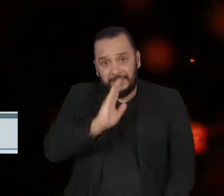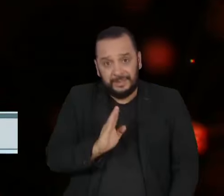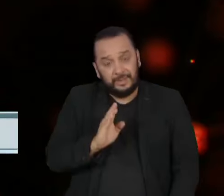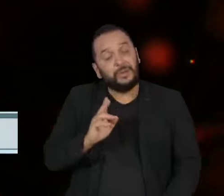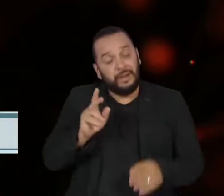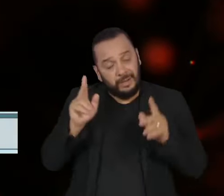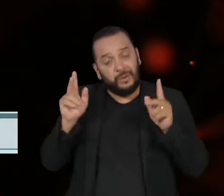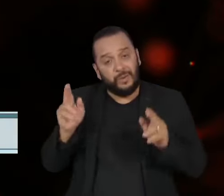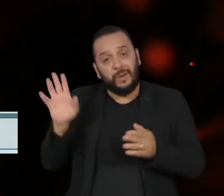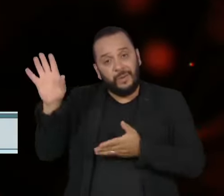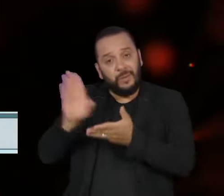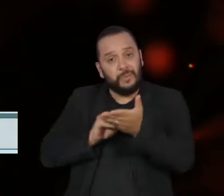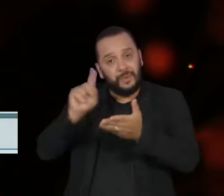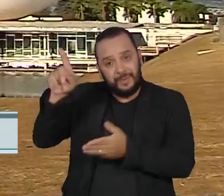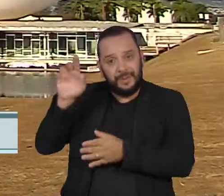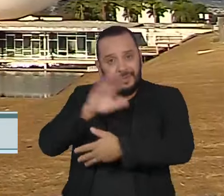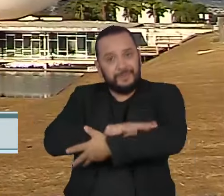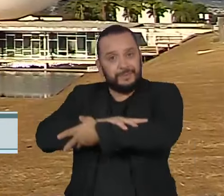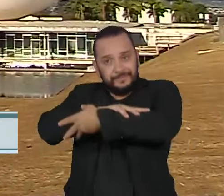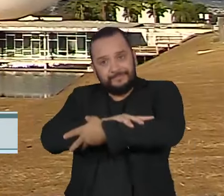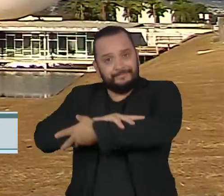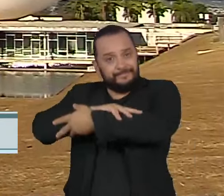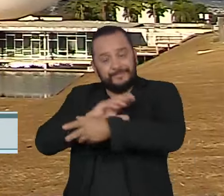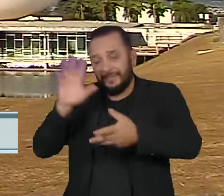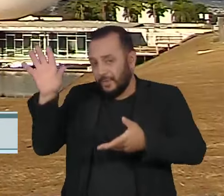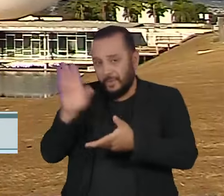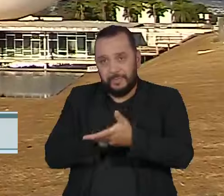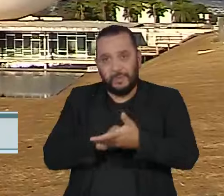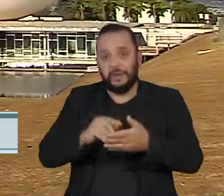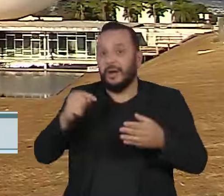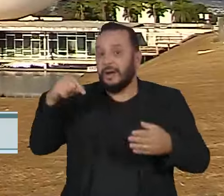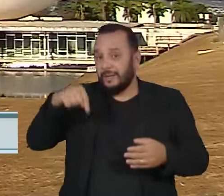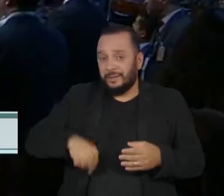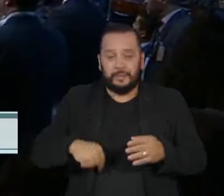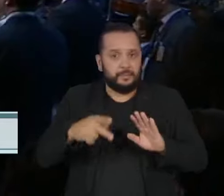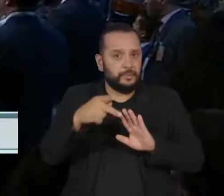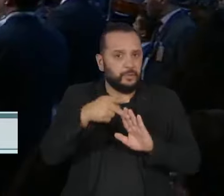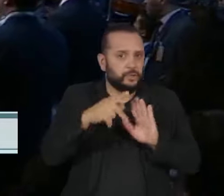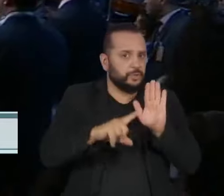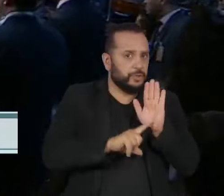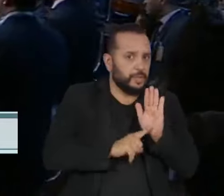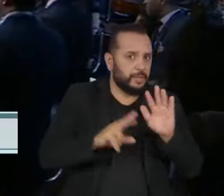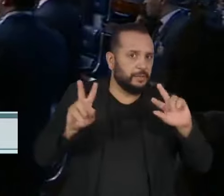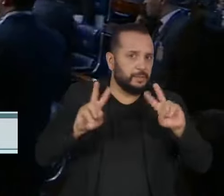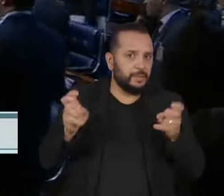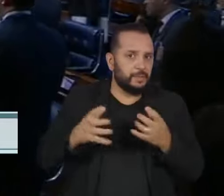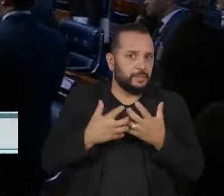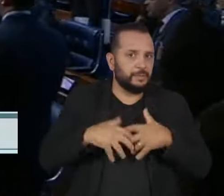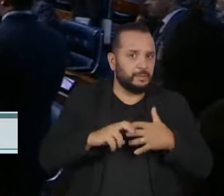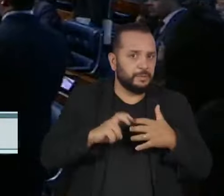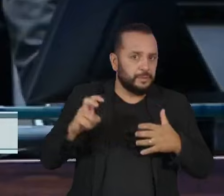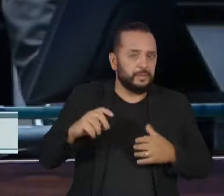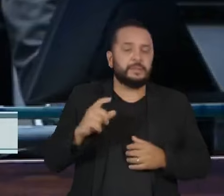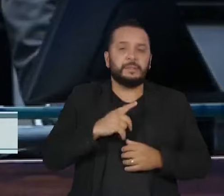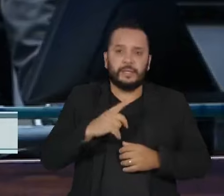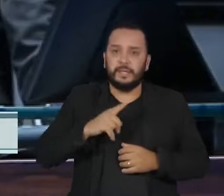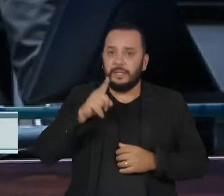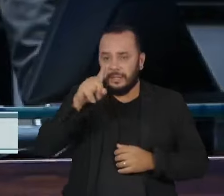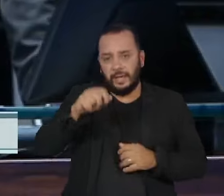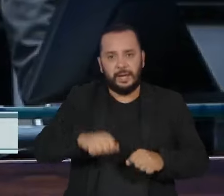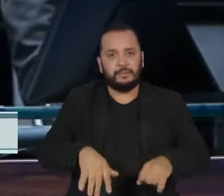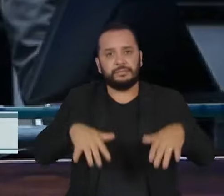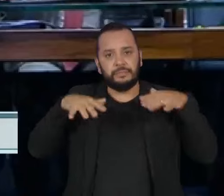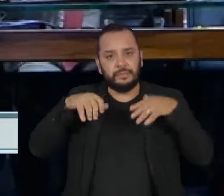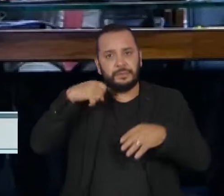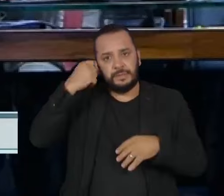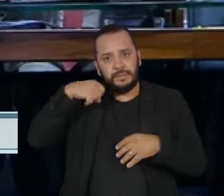privacidade digital do bloco europeu. Aqui, um projeto de lei sobre a inteligência artificial tramita no Senado, de autoria do